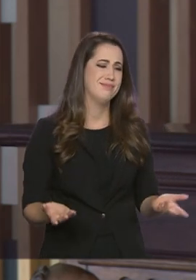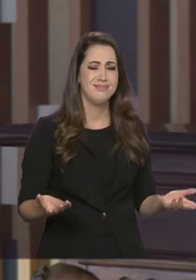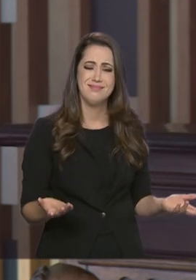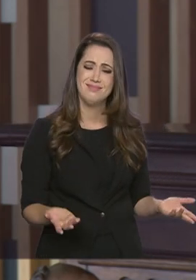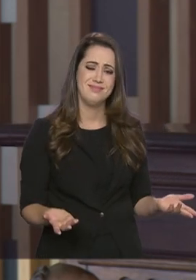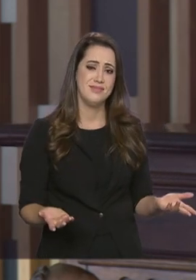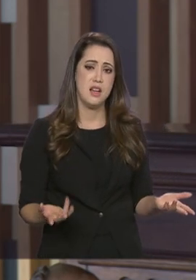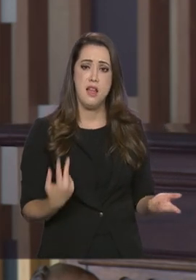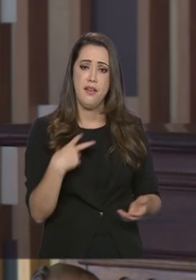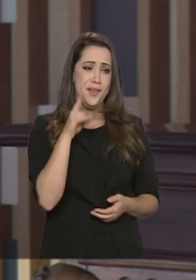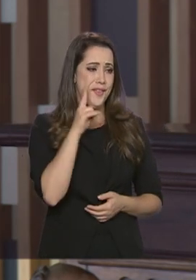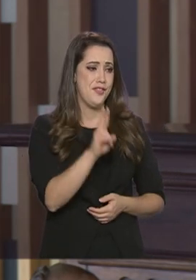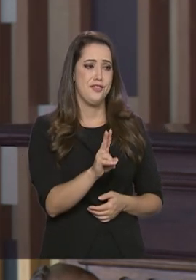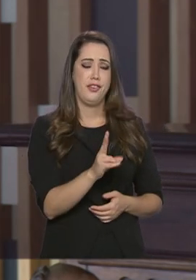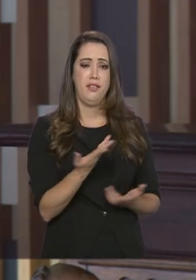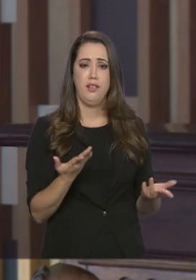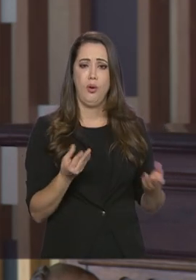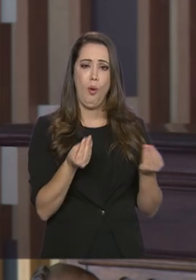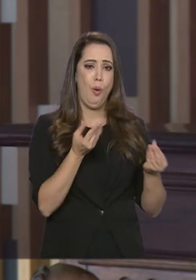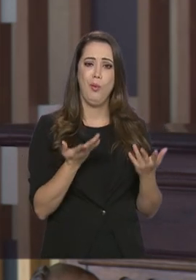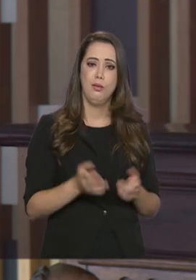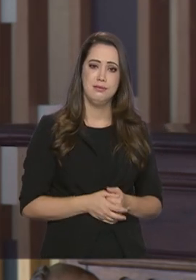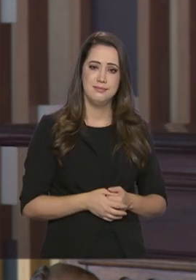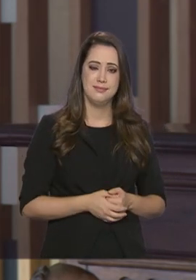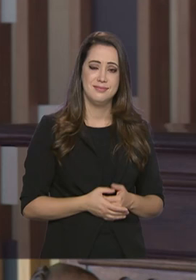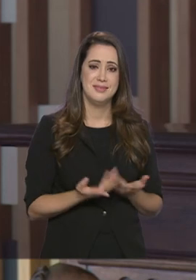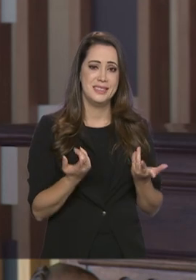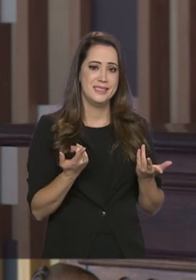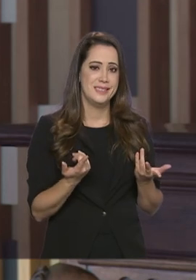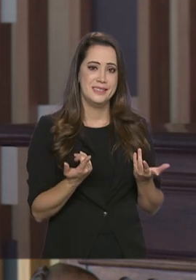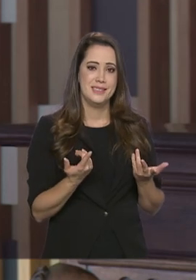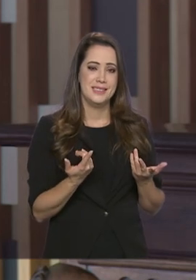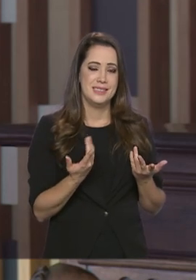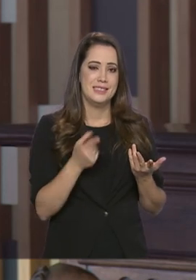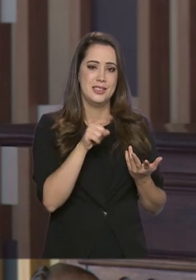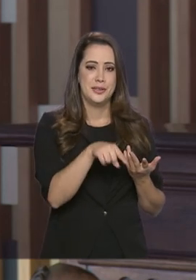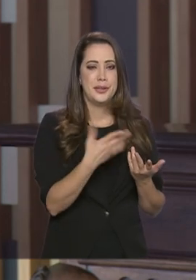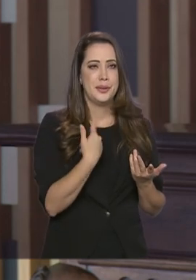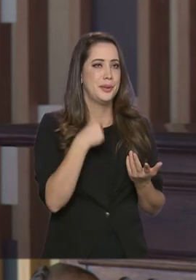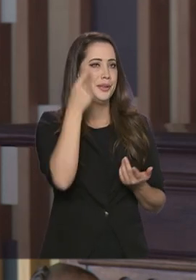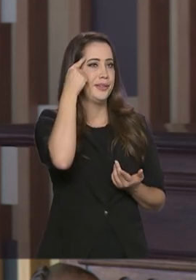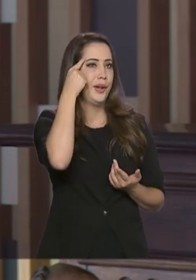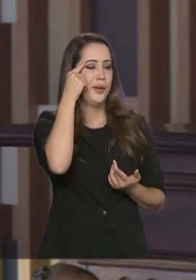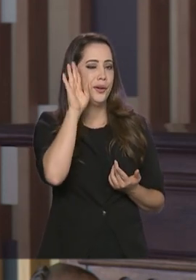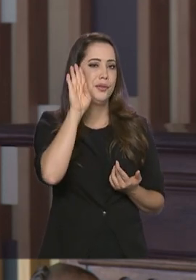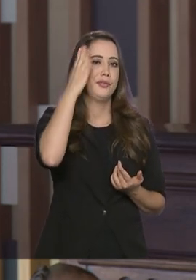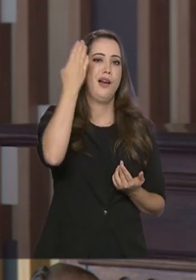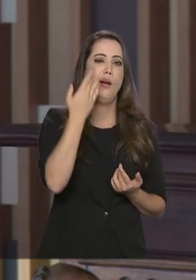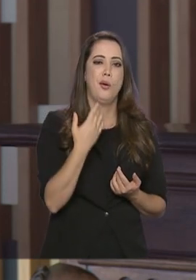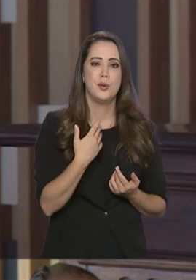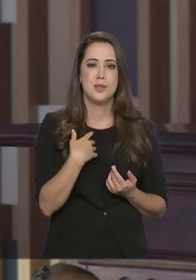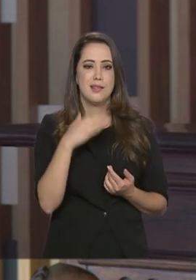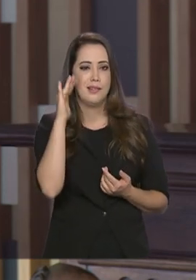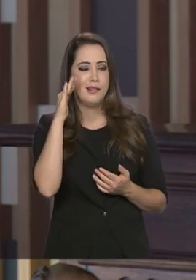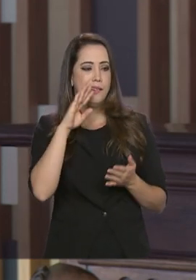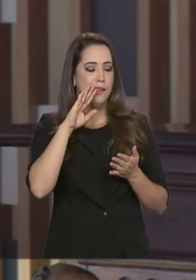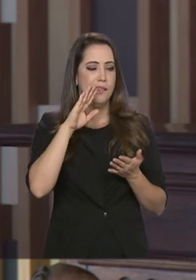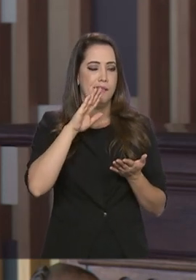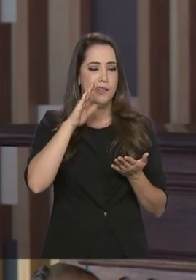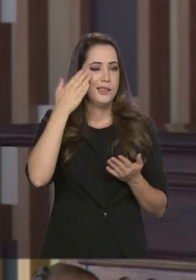É uma maneira de ver muito superficial, né? E muito, justamente, baseada em clichês aí, em más interpretações.